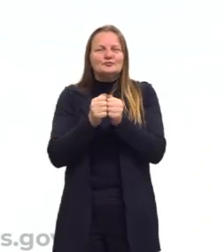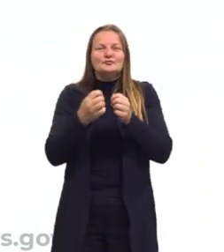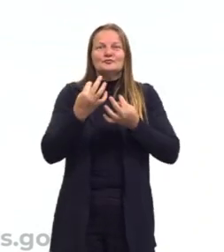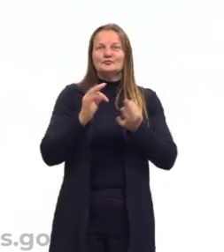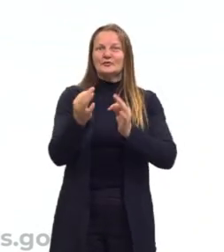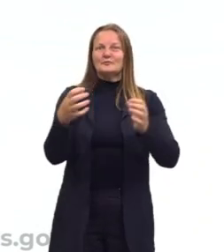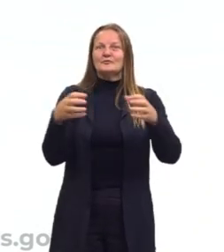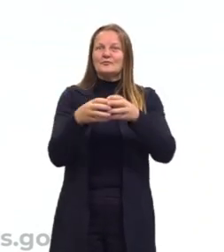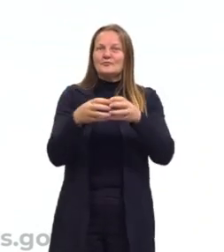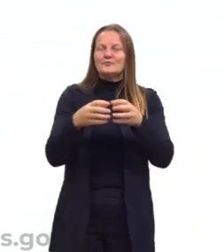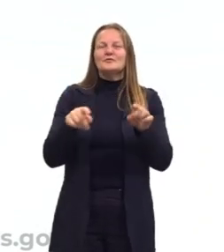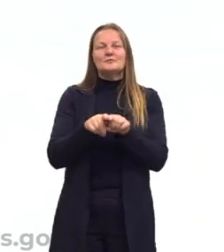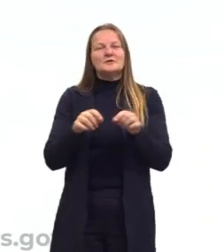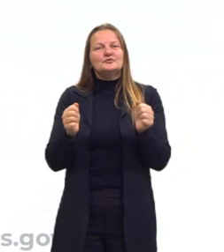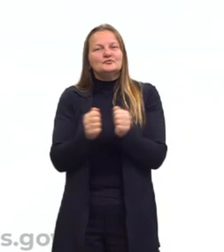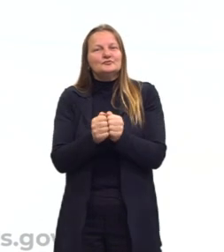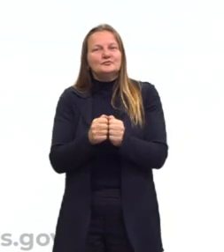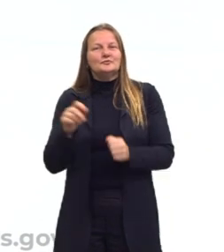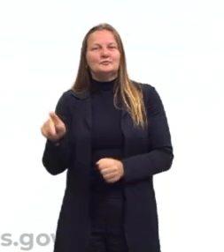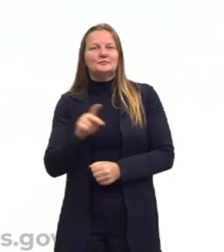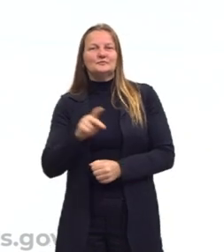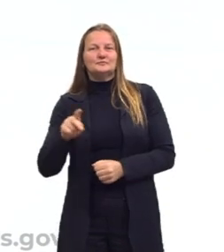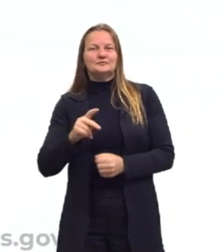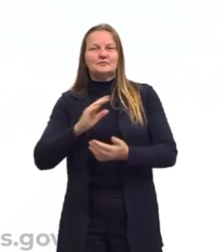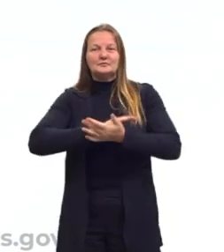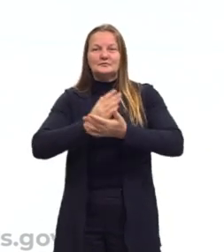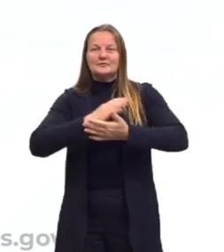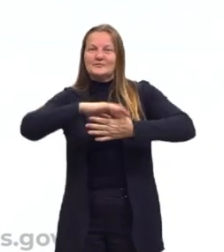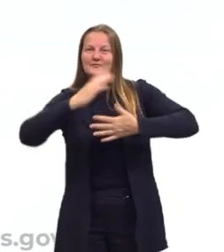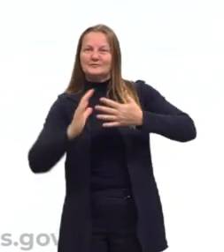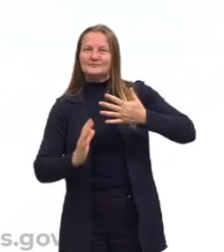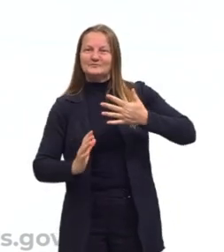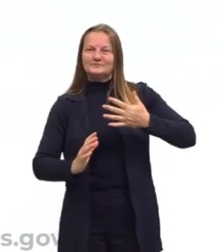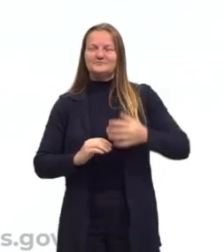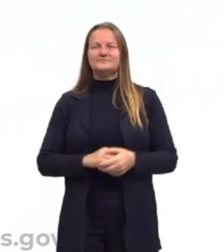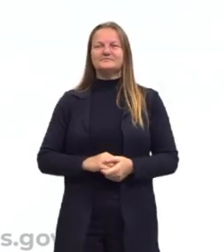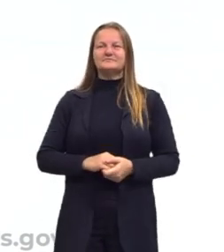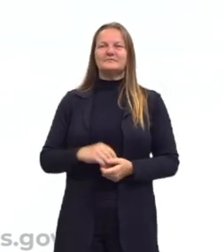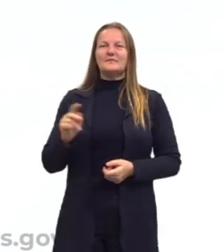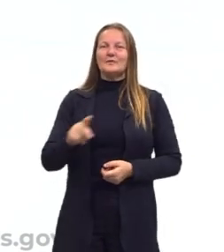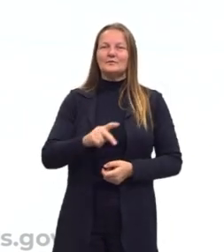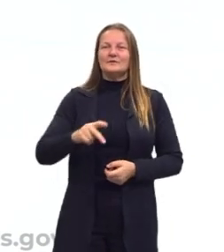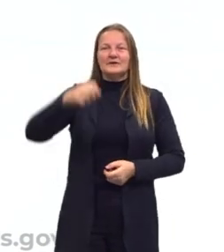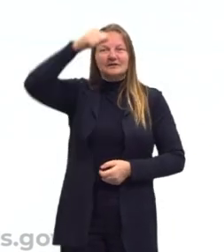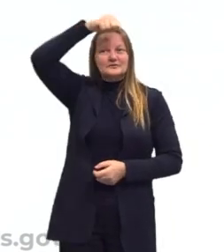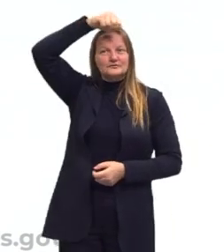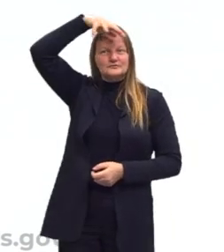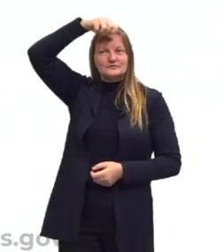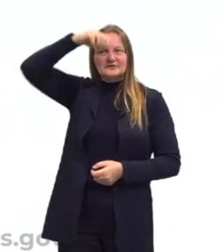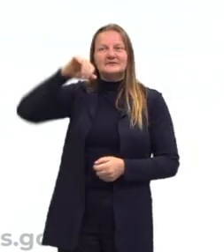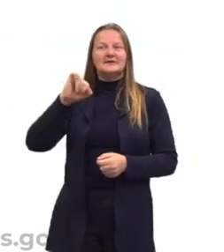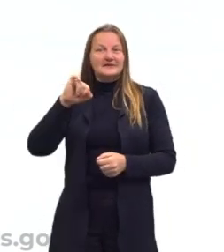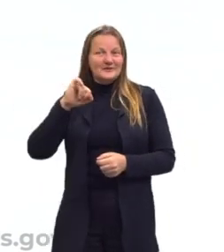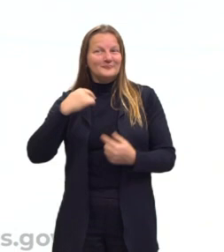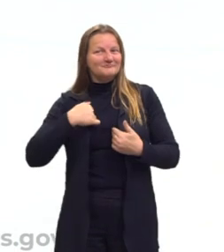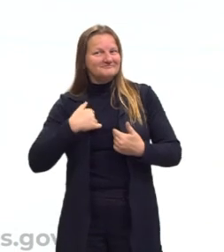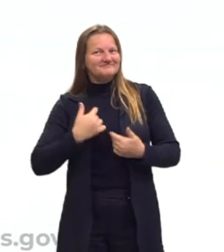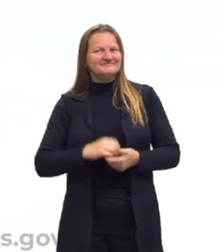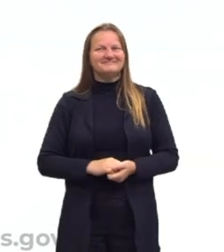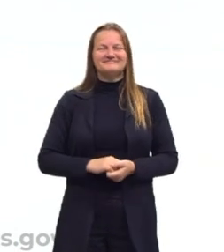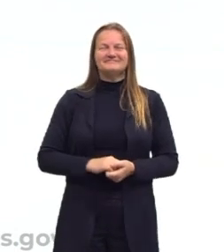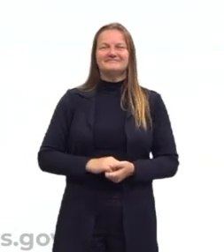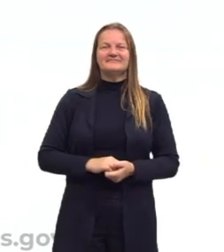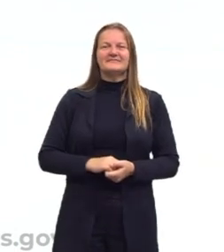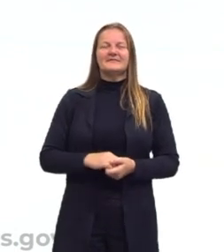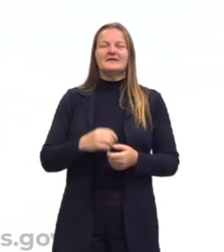Também conosco estão aqui as nossas intérpretes de Libras, a dona Suzana e a dona Lucinéia. Eu